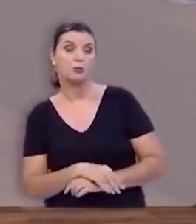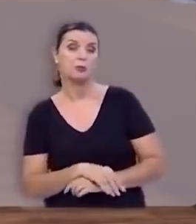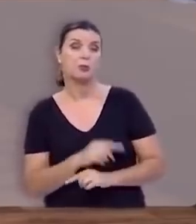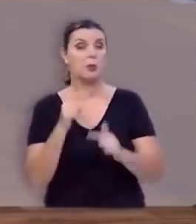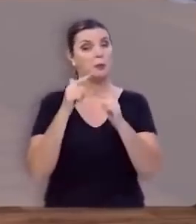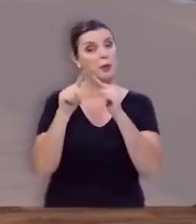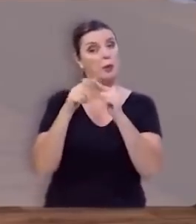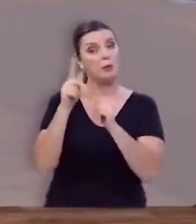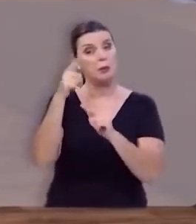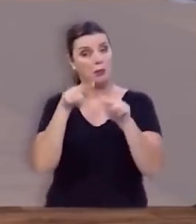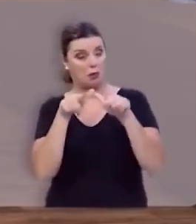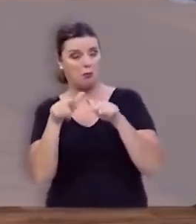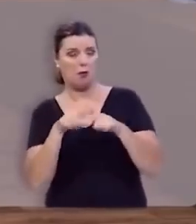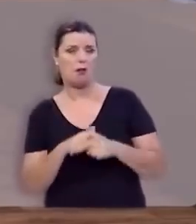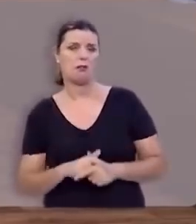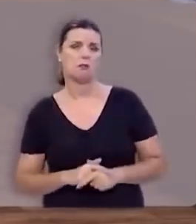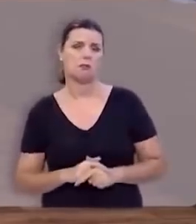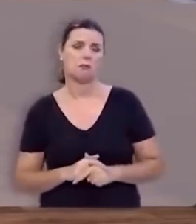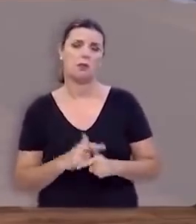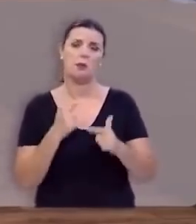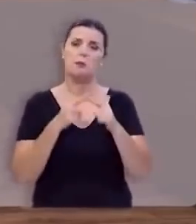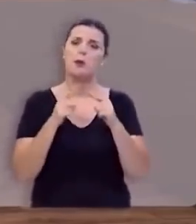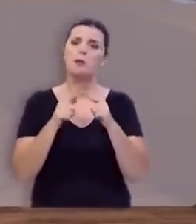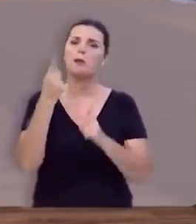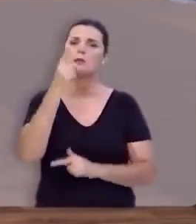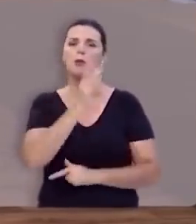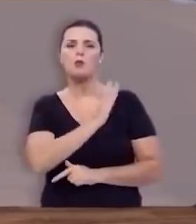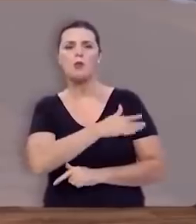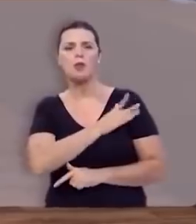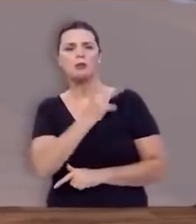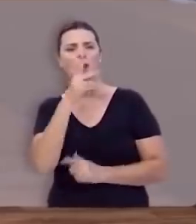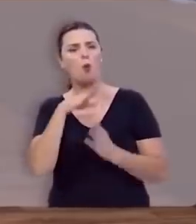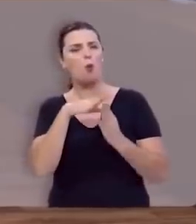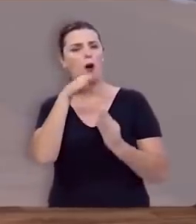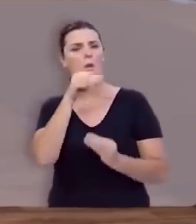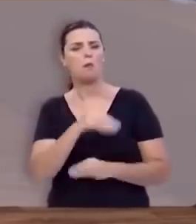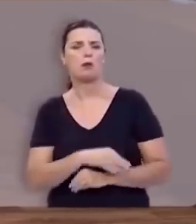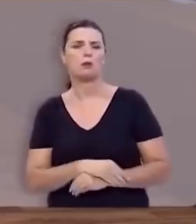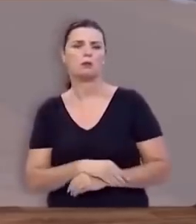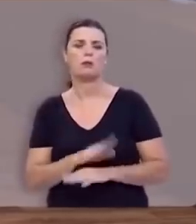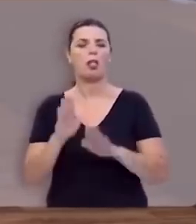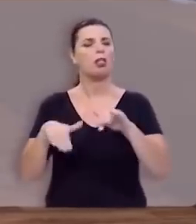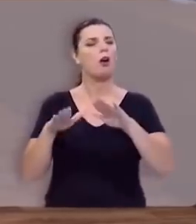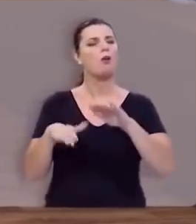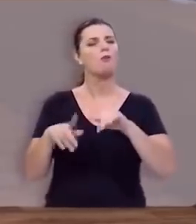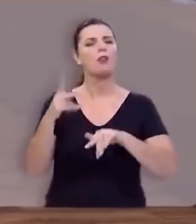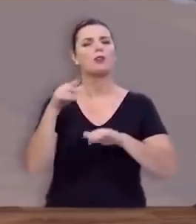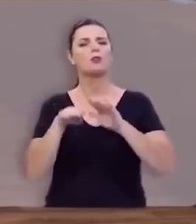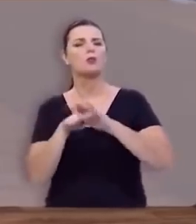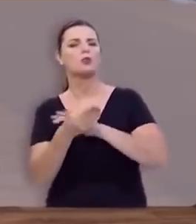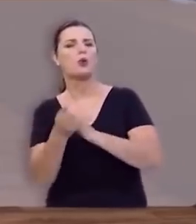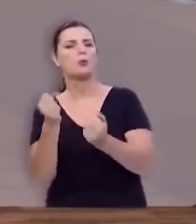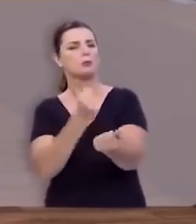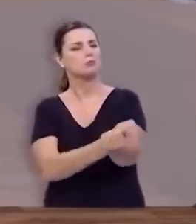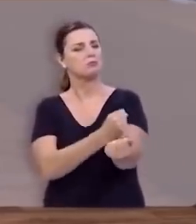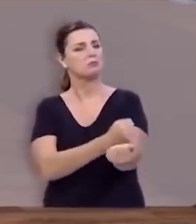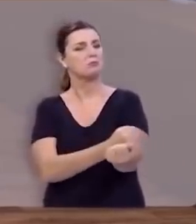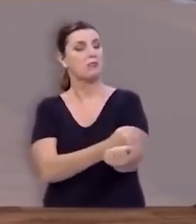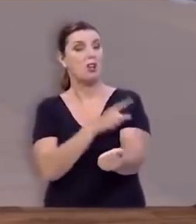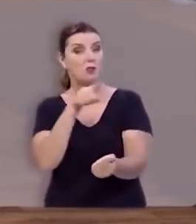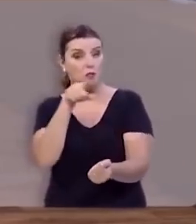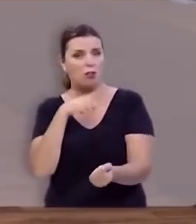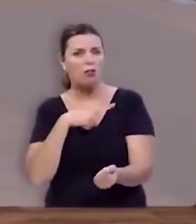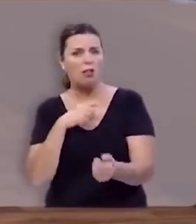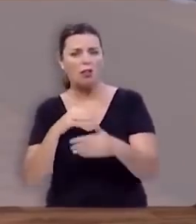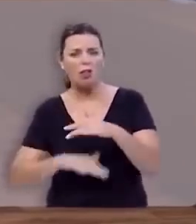problemas no seu trabalho, problemas no seu coração, na sua alma, talvez hábitos vícios que tem